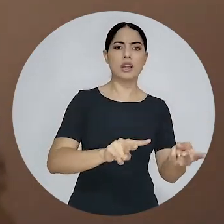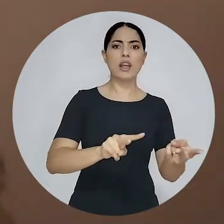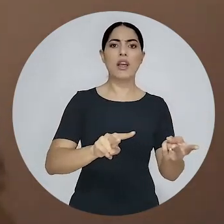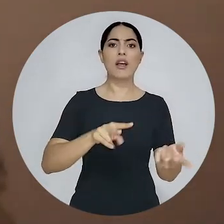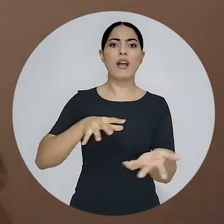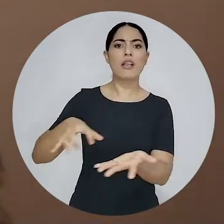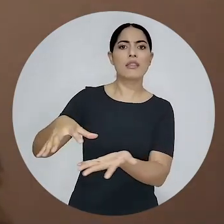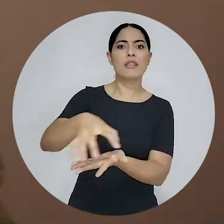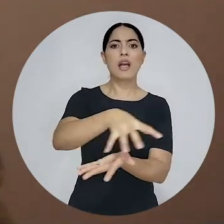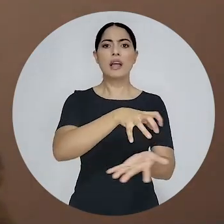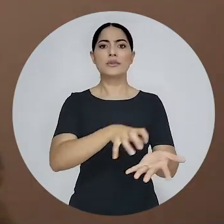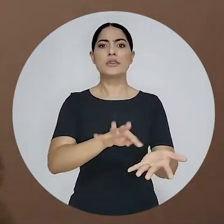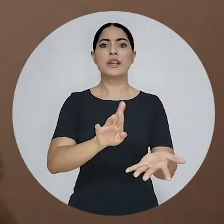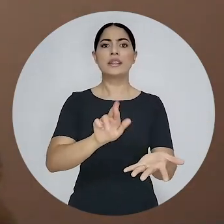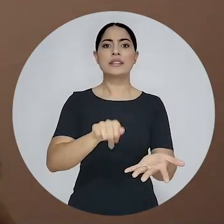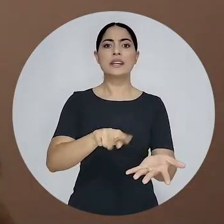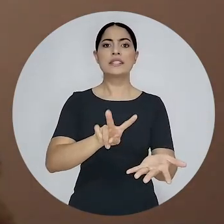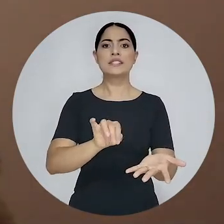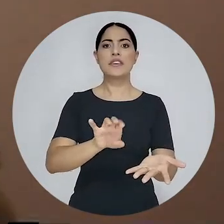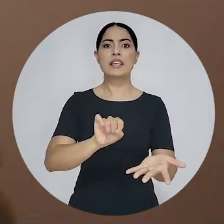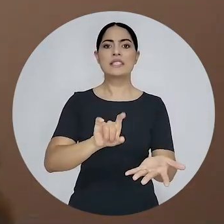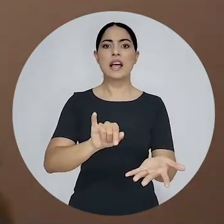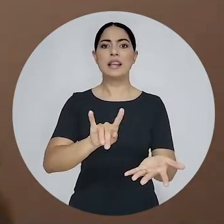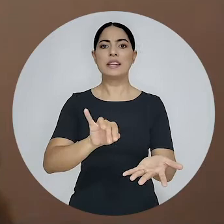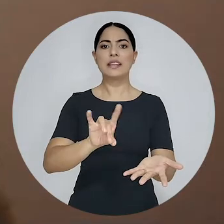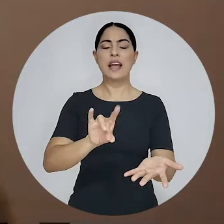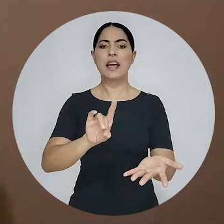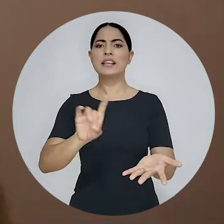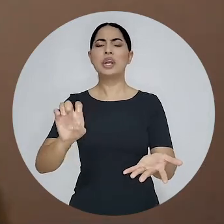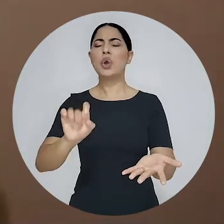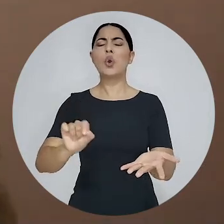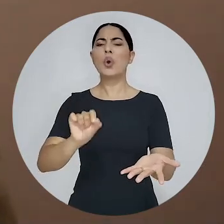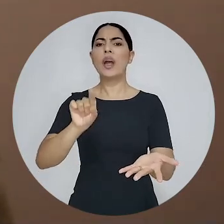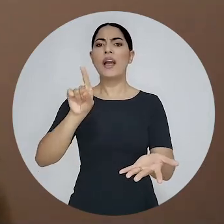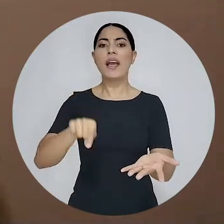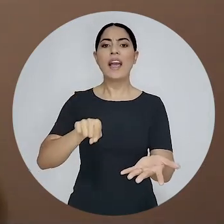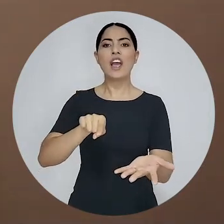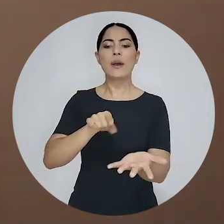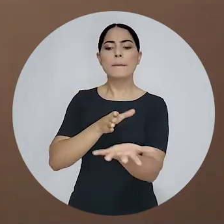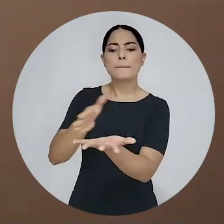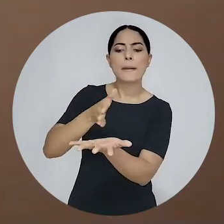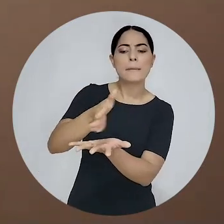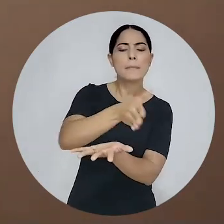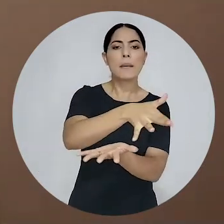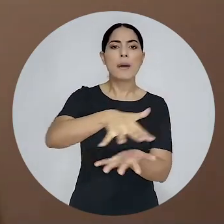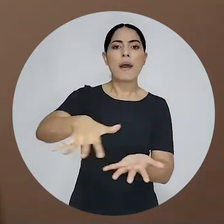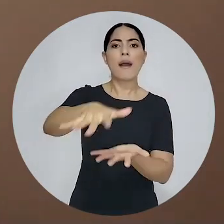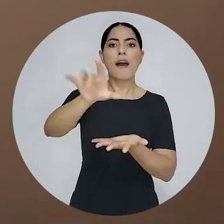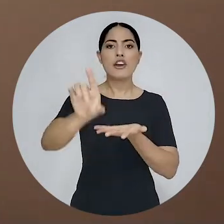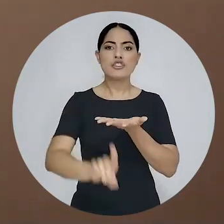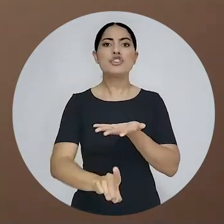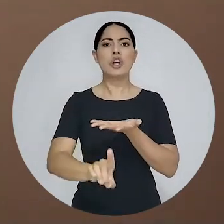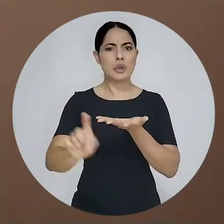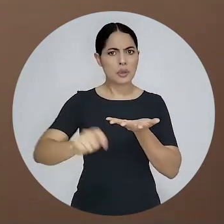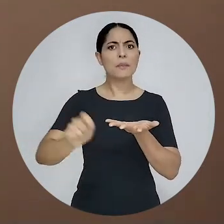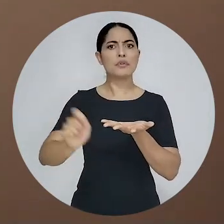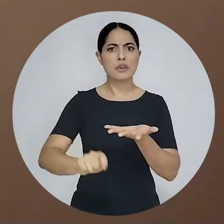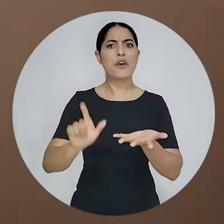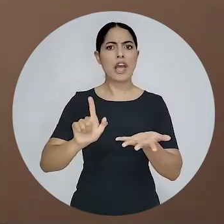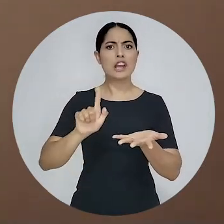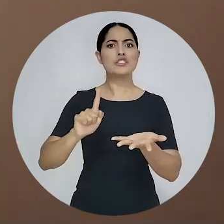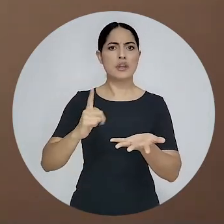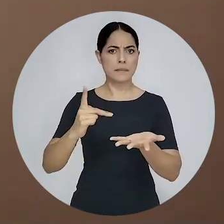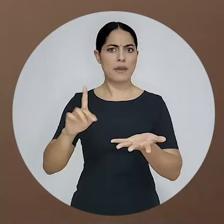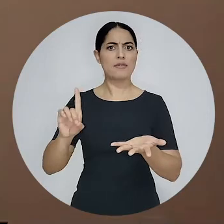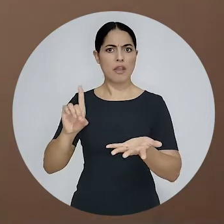transversalidade da proteção de dados. Ou seja, os âmbitos e os ramos do direito em que a